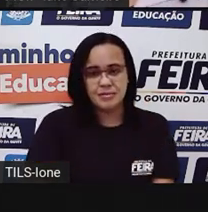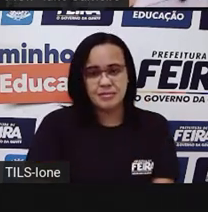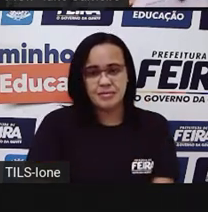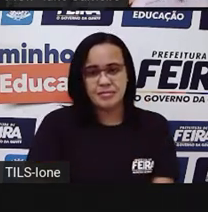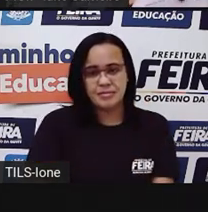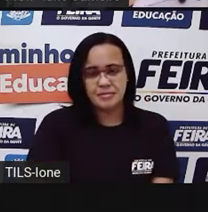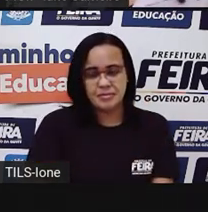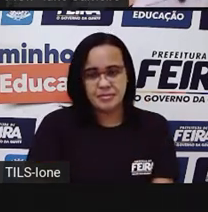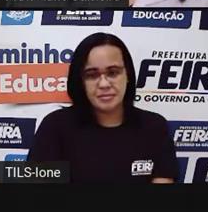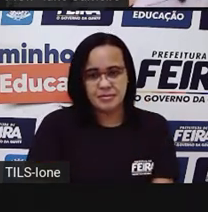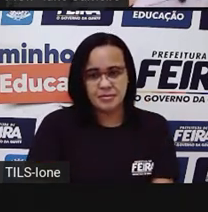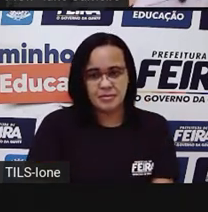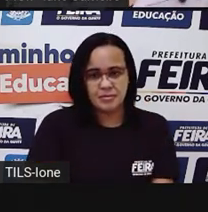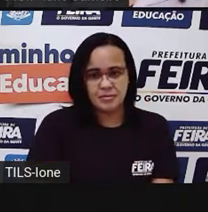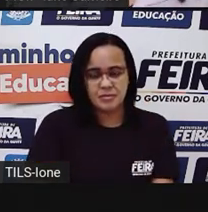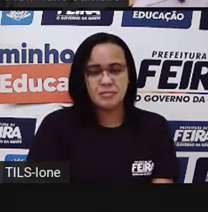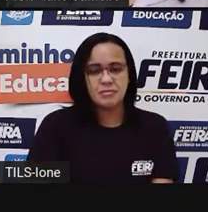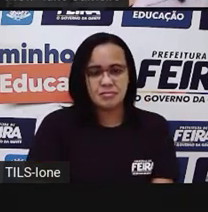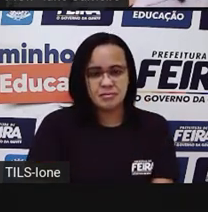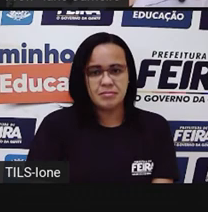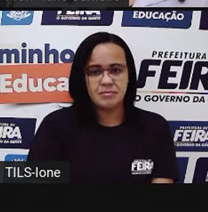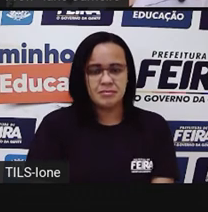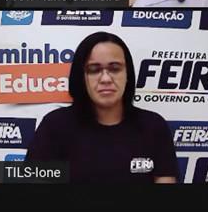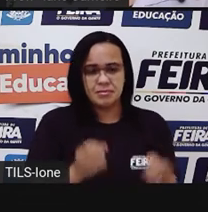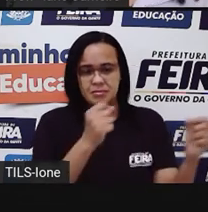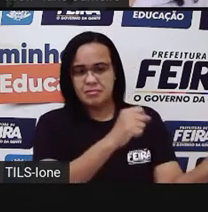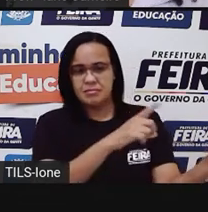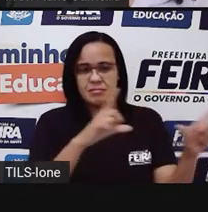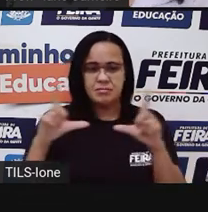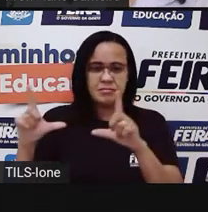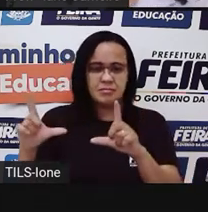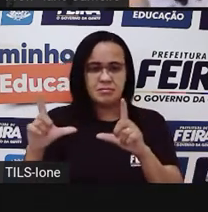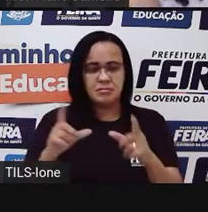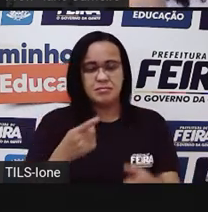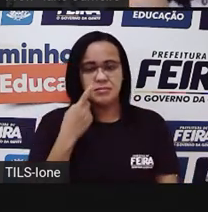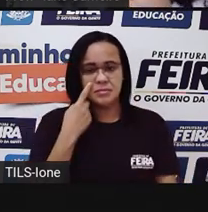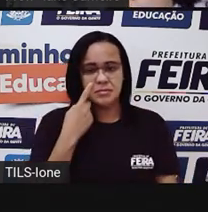reais. Vamos para o próximo? Vamos lá.